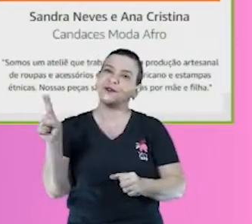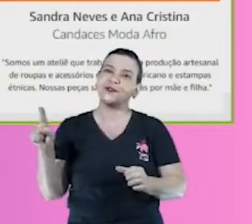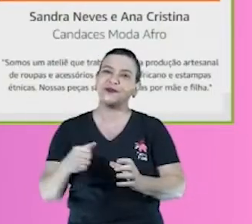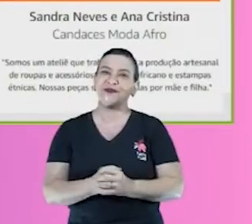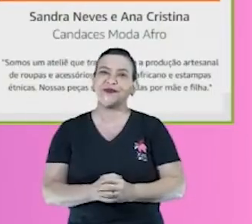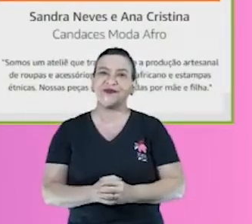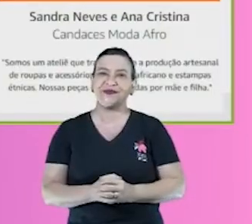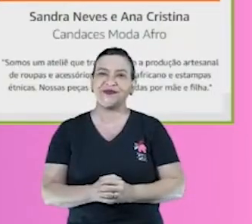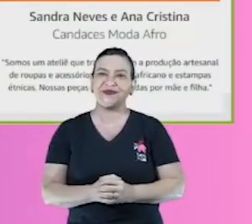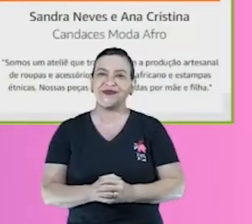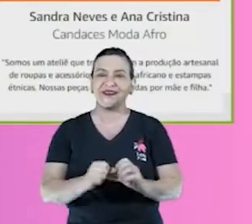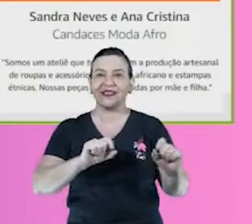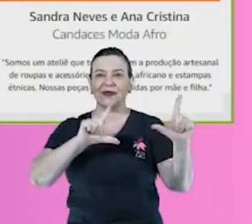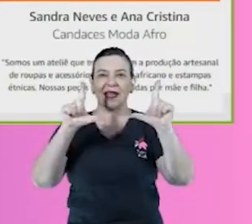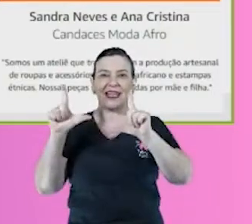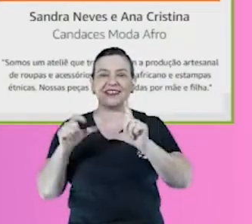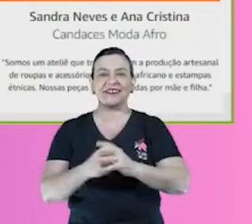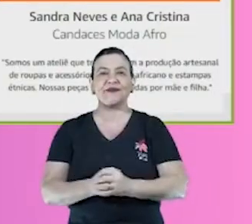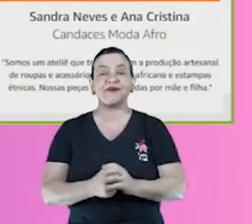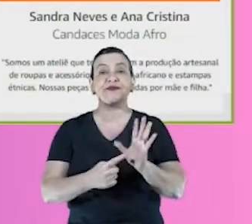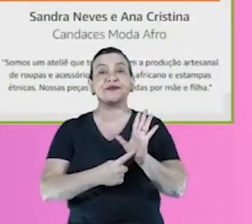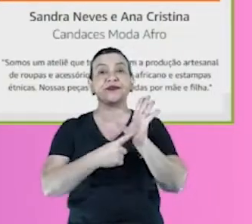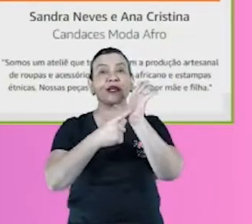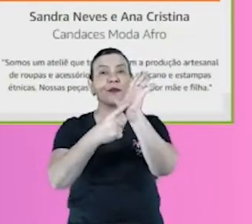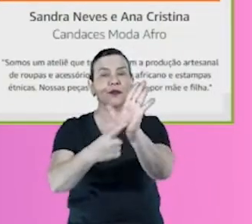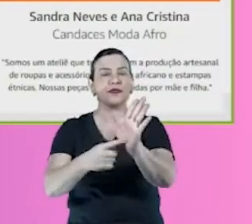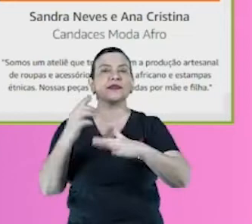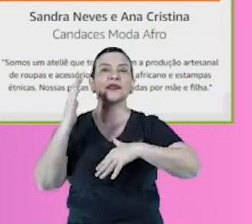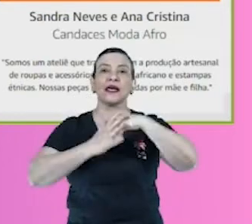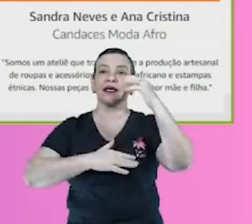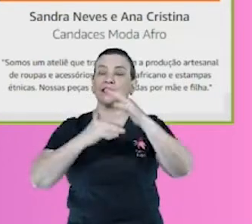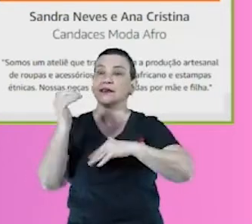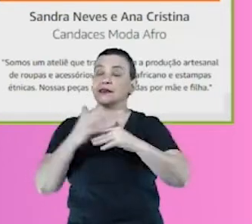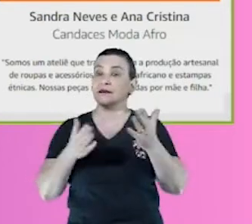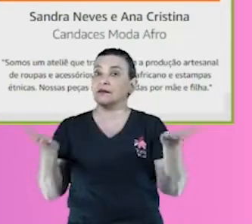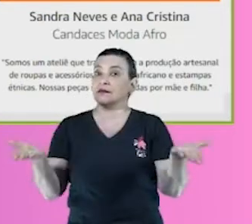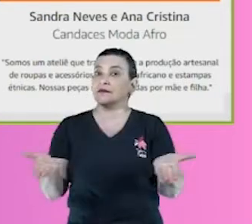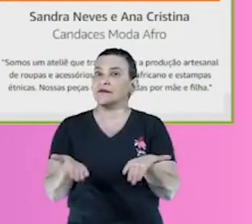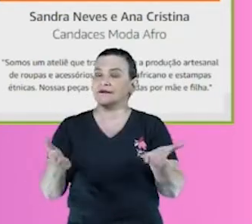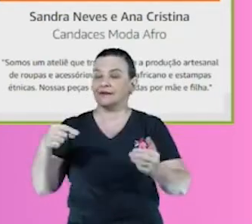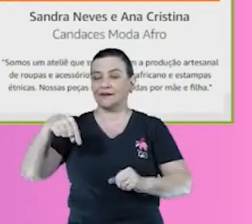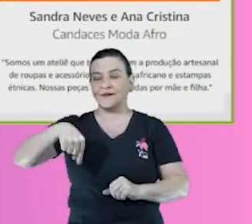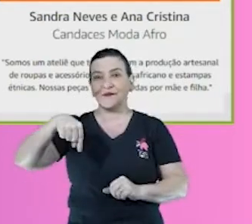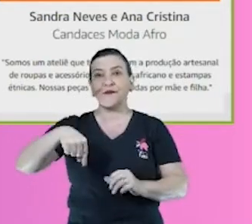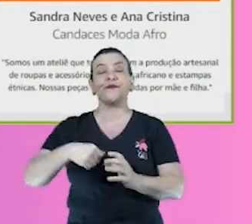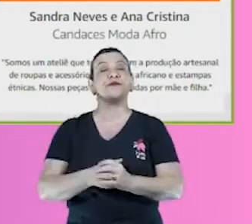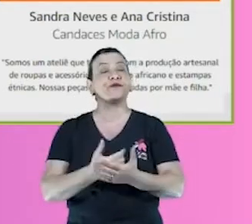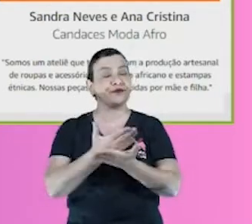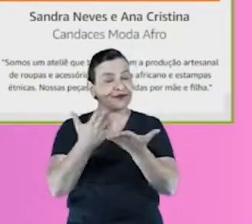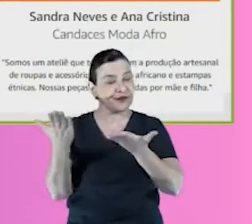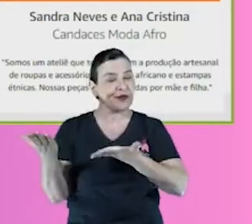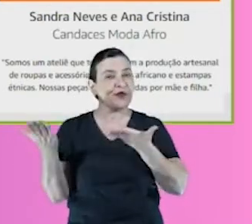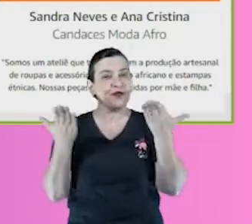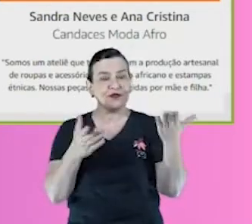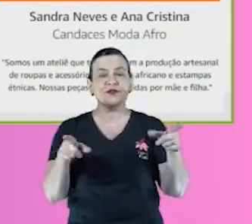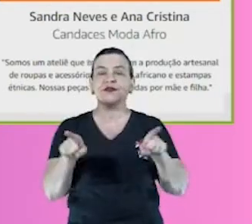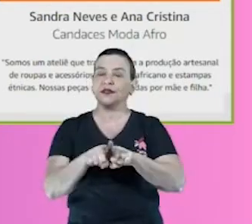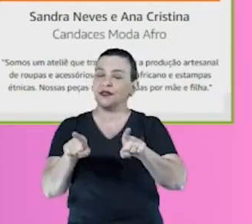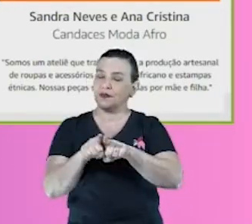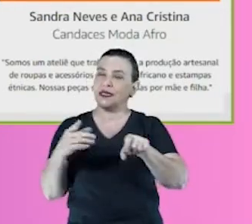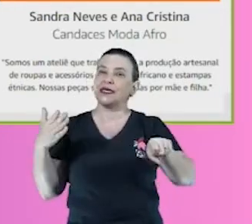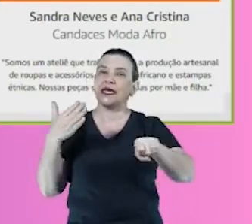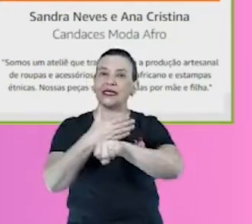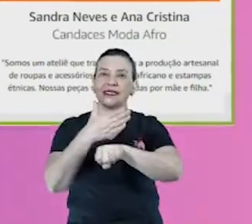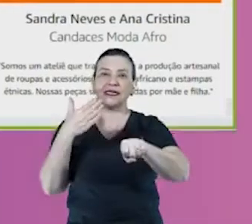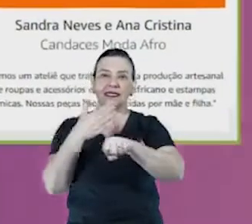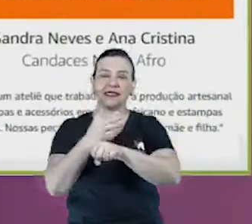próximo slide vai mostrar uma ação que a gente tá tendo agora, rodando agora, então também convido a todas a entrarem no